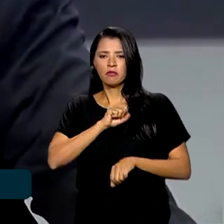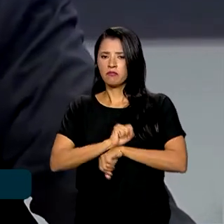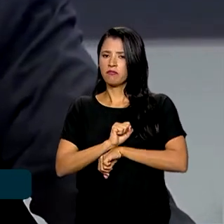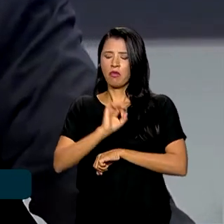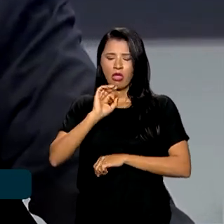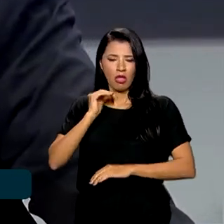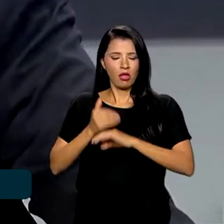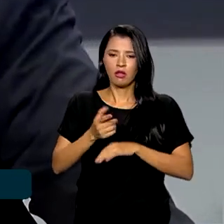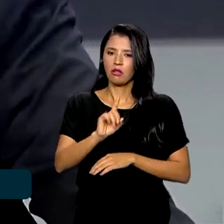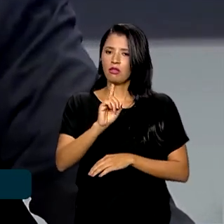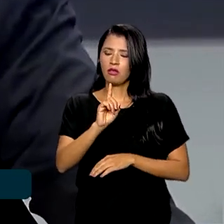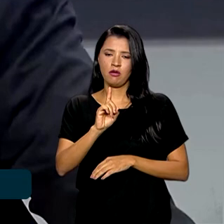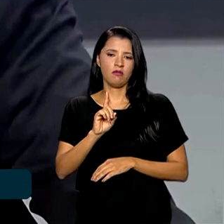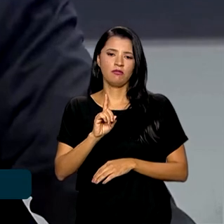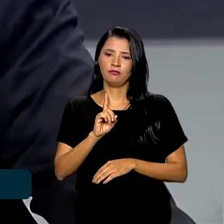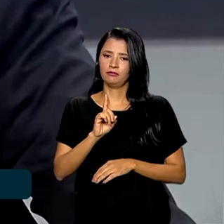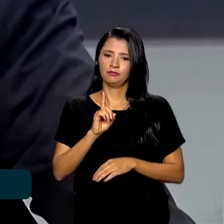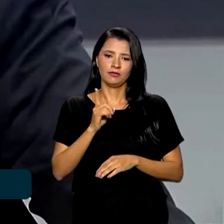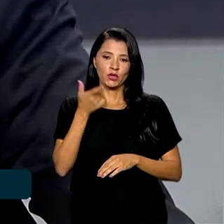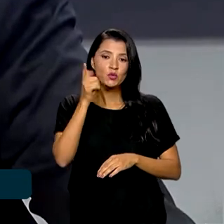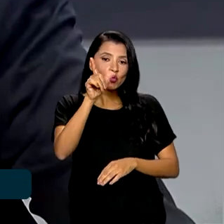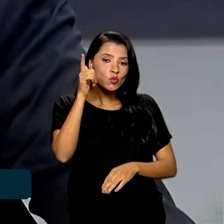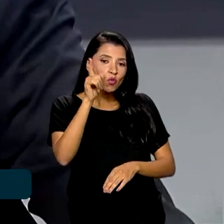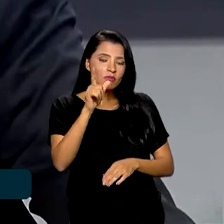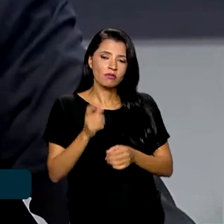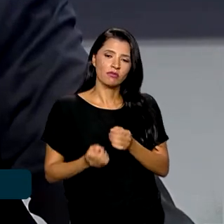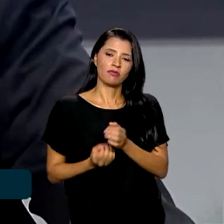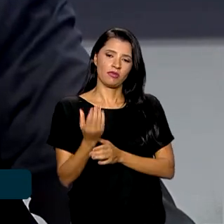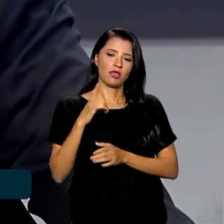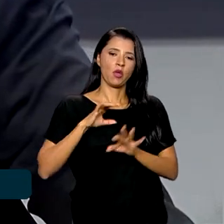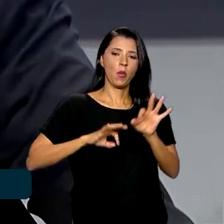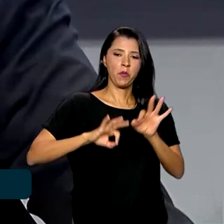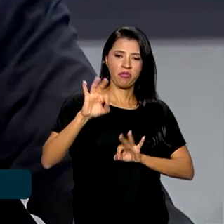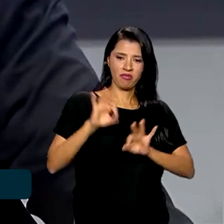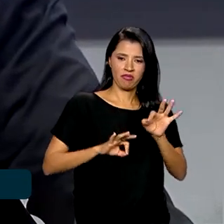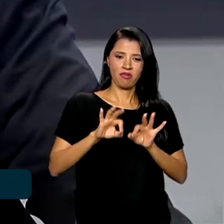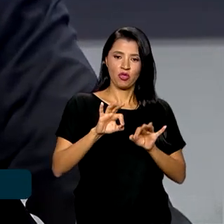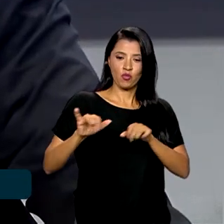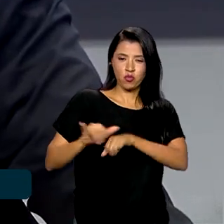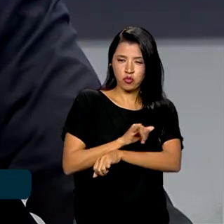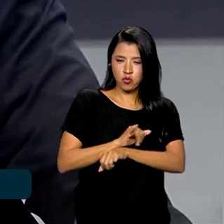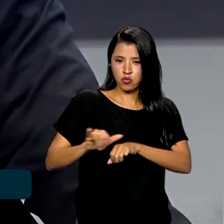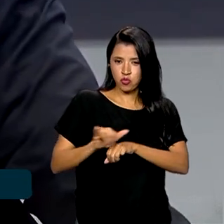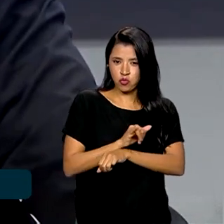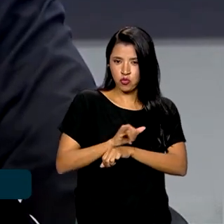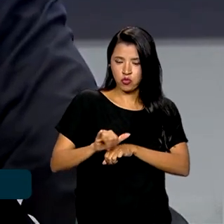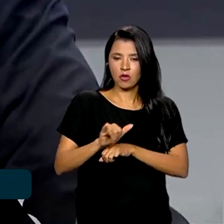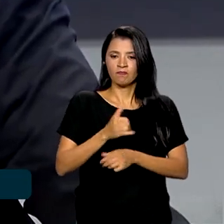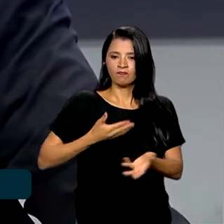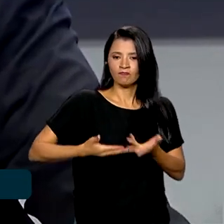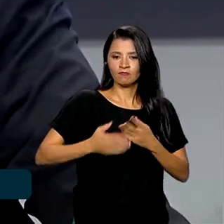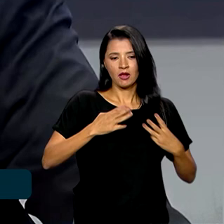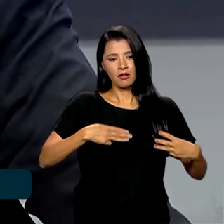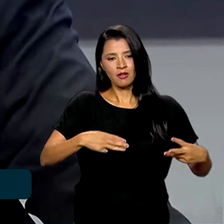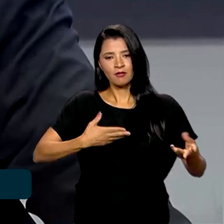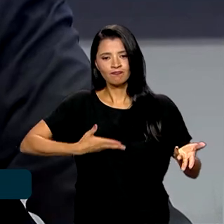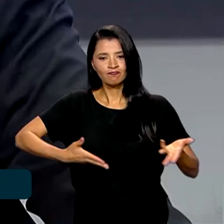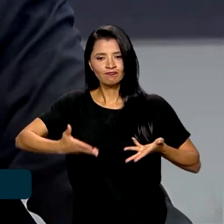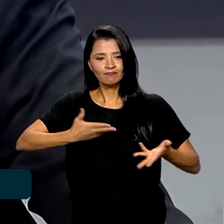único segundo, não é, Yuri? Para conseguir constituir o Plano enquanto uma estratégia interministerial,